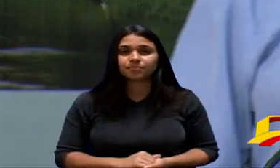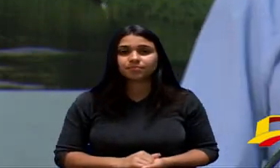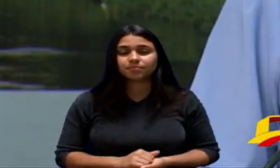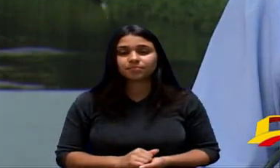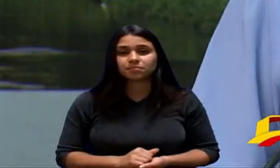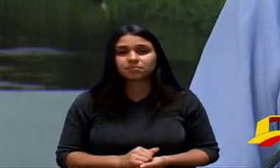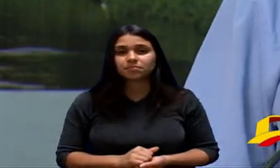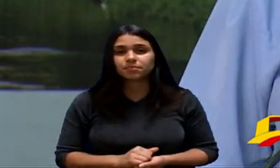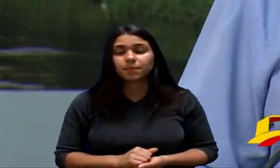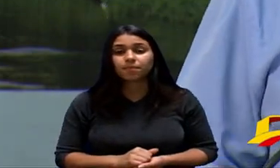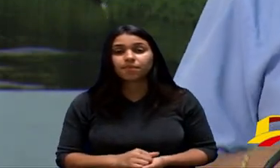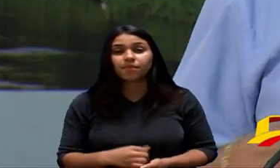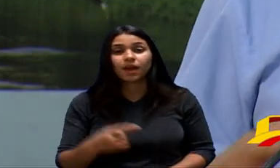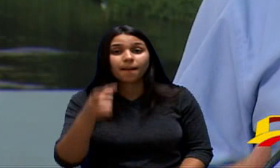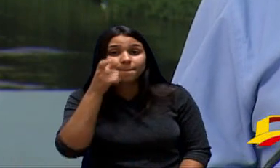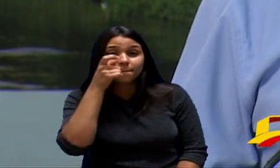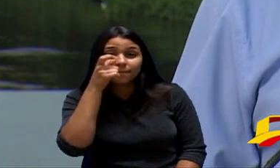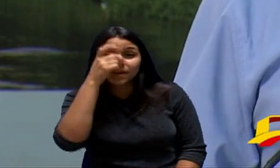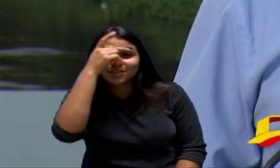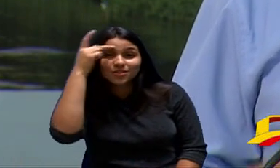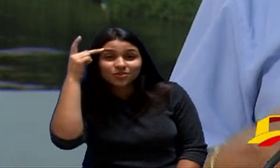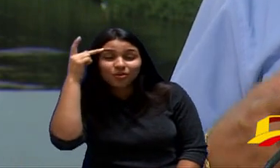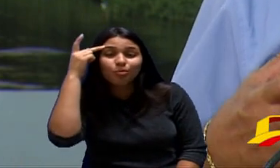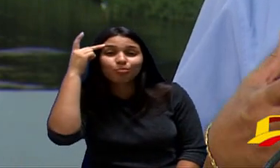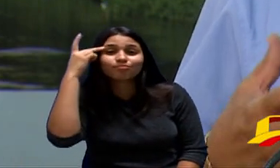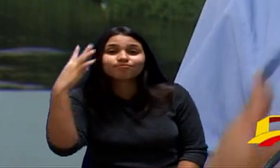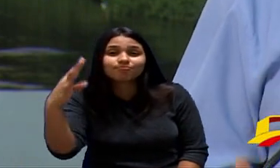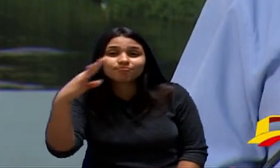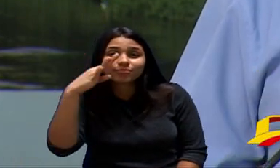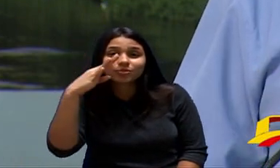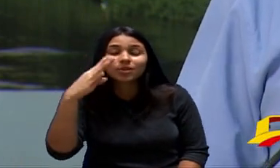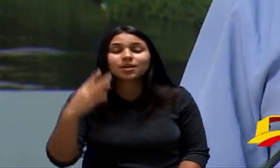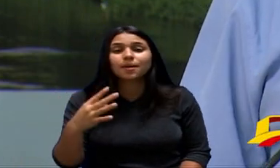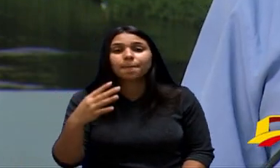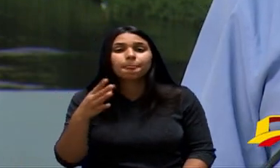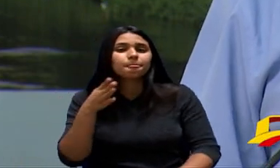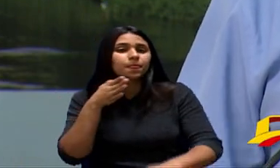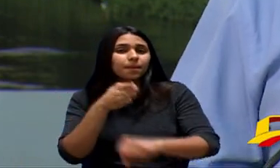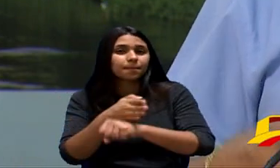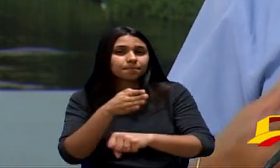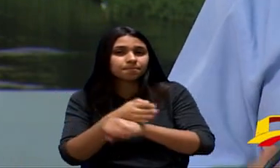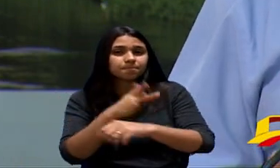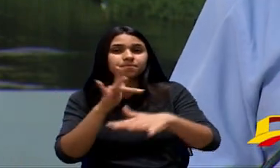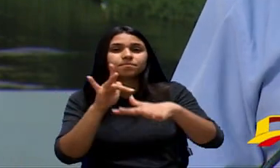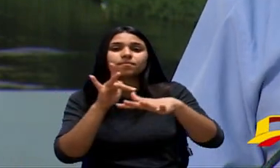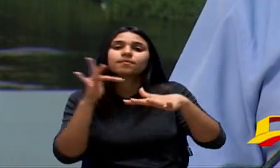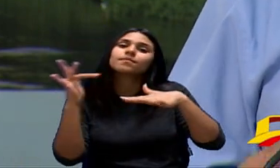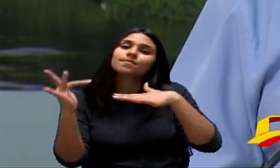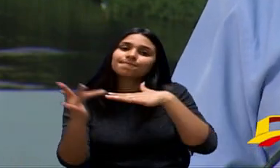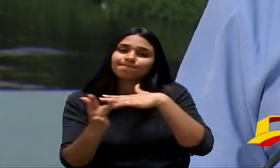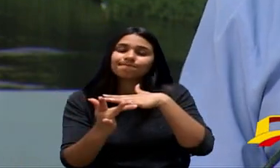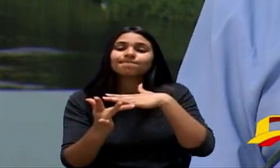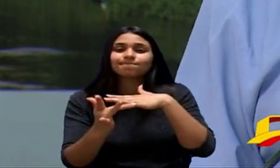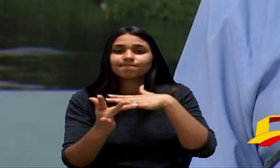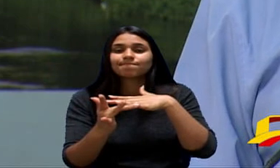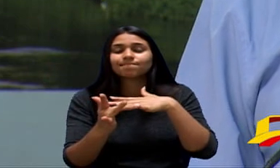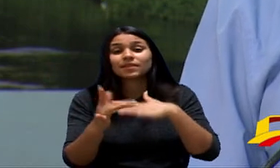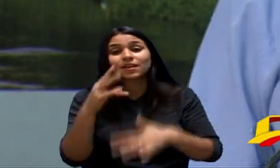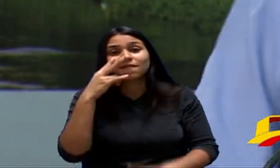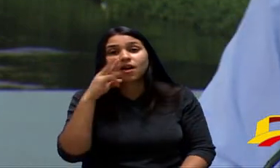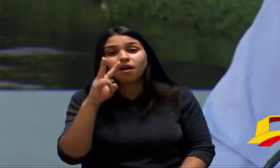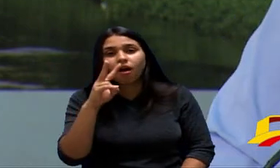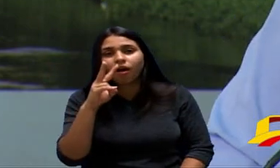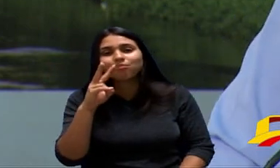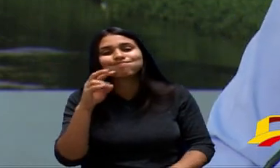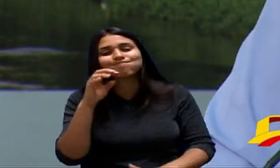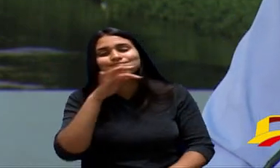Que Estão Nos Vendo A Toda População Que Acesse As Redes Sociais E Que Mostre A Maldade Desse Deputado Então